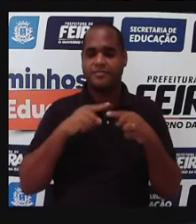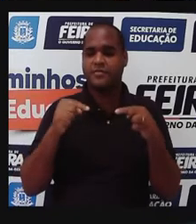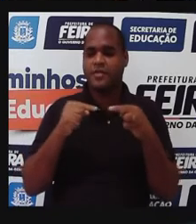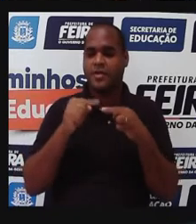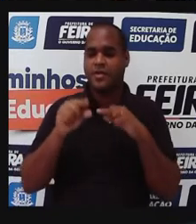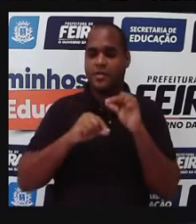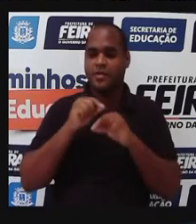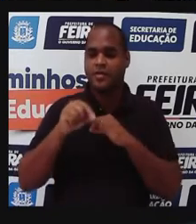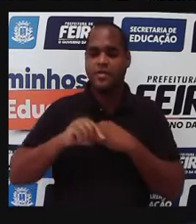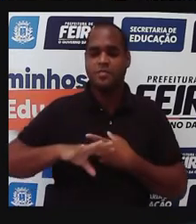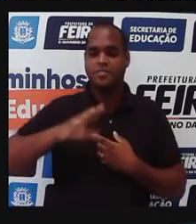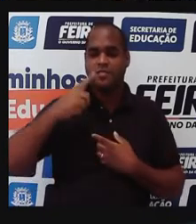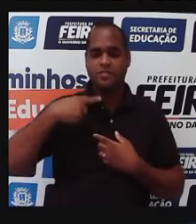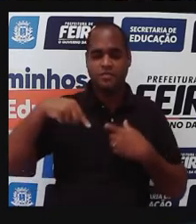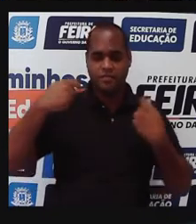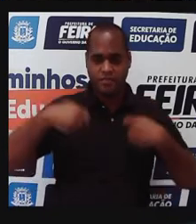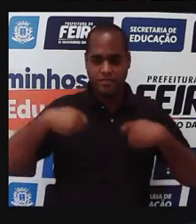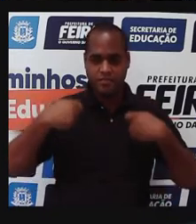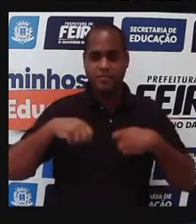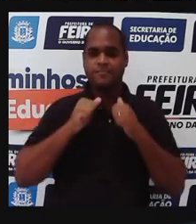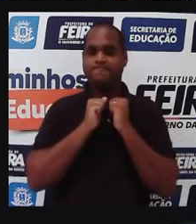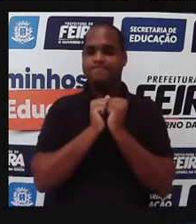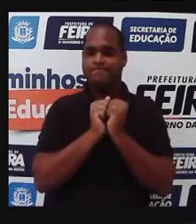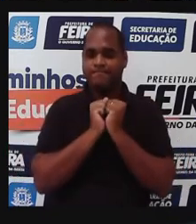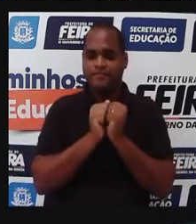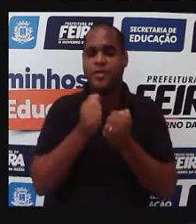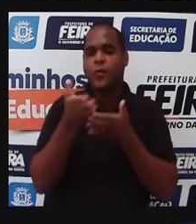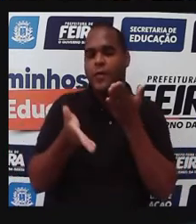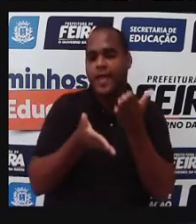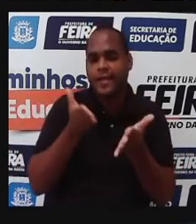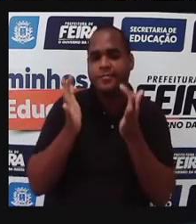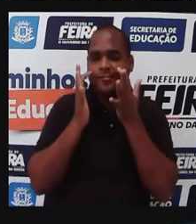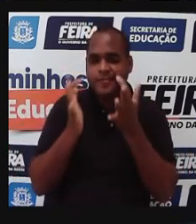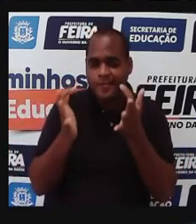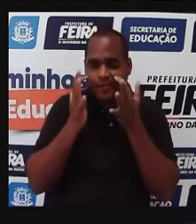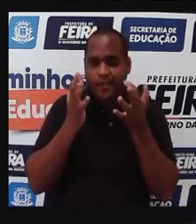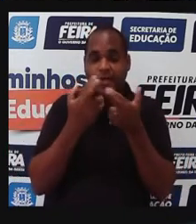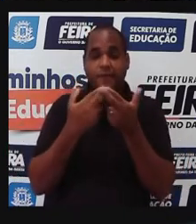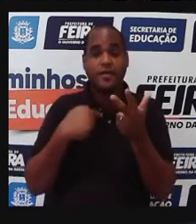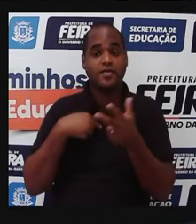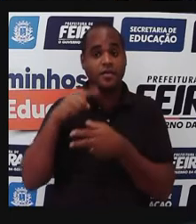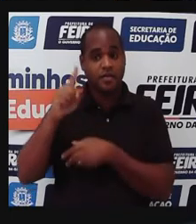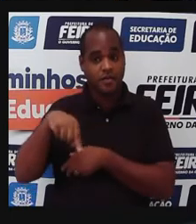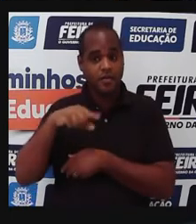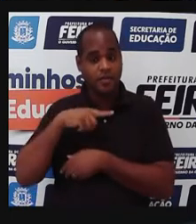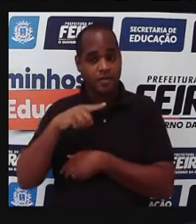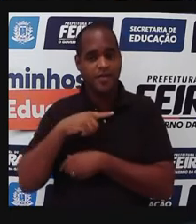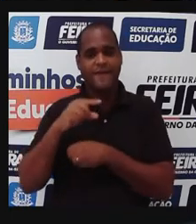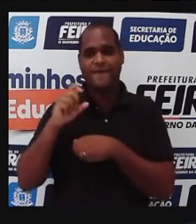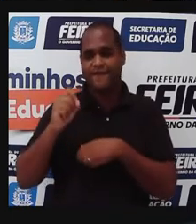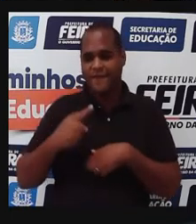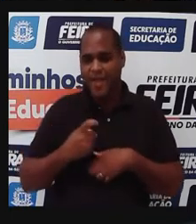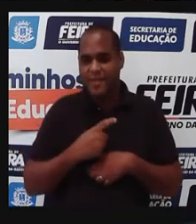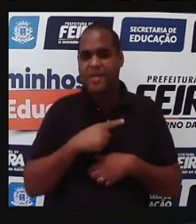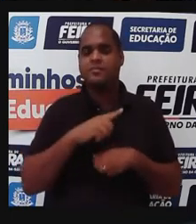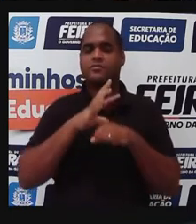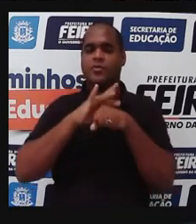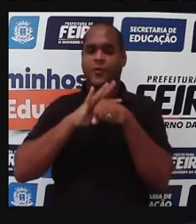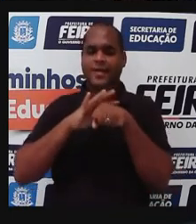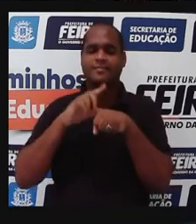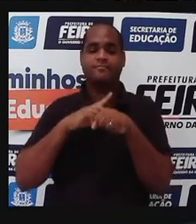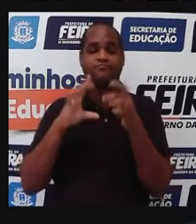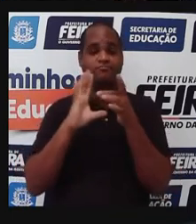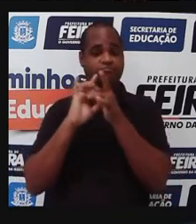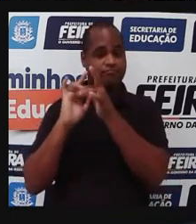algo que a gente precisa ter um olhar, ter um cuidado. A esquistossomose, as verminoses, elas são doenças